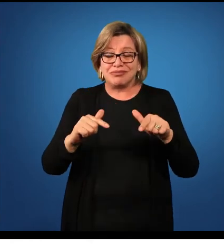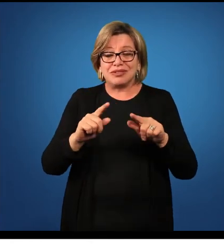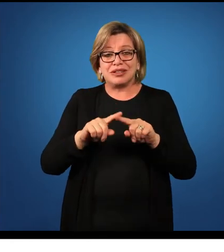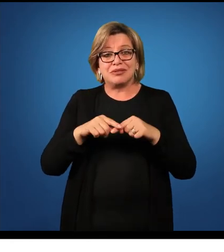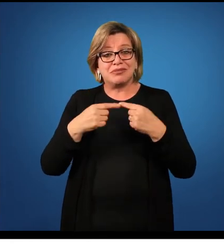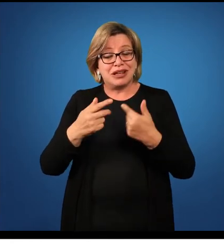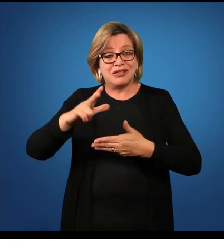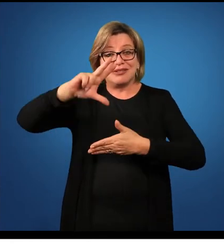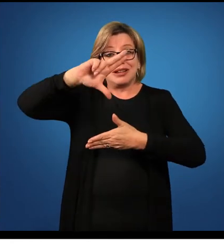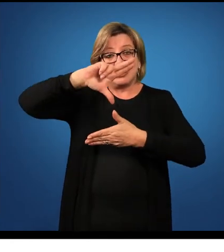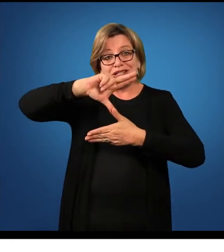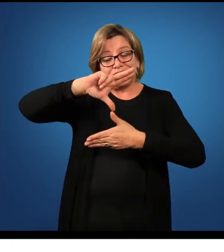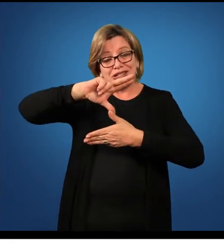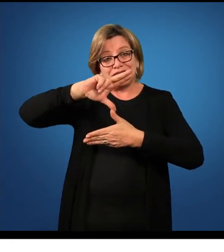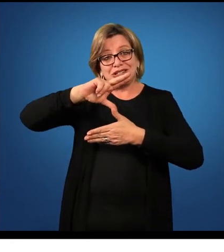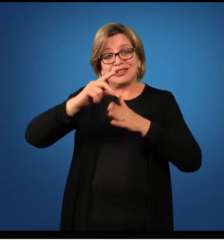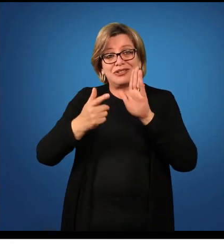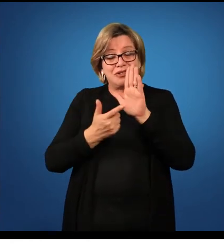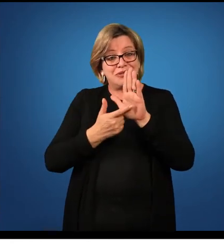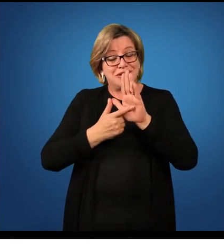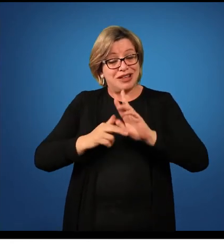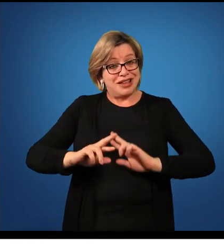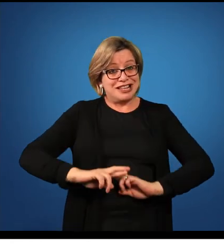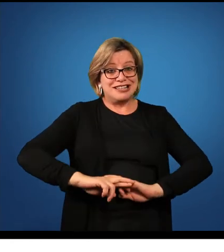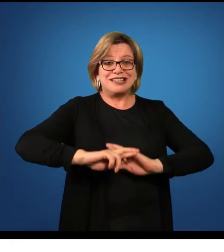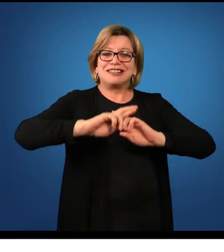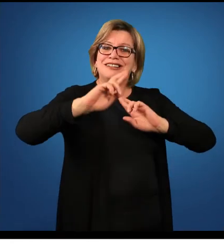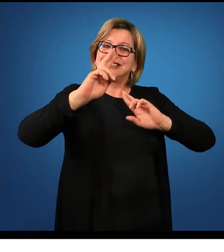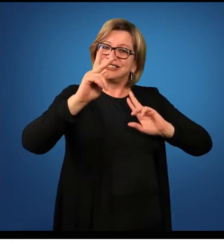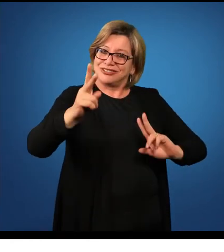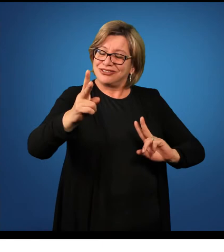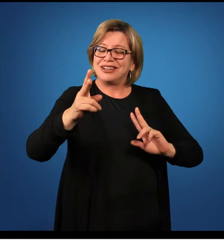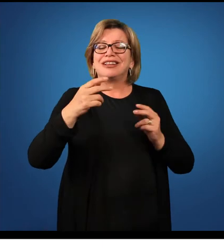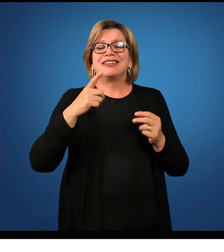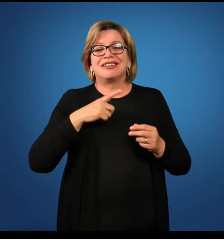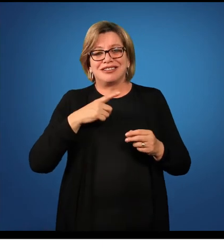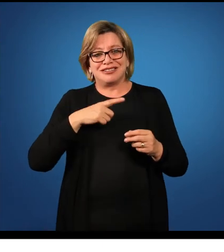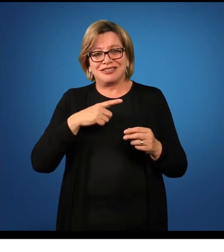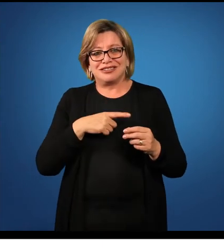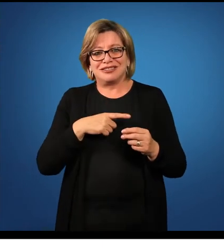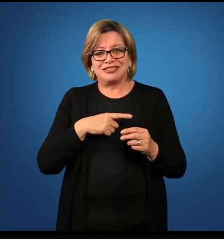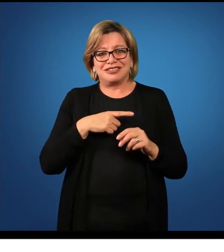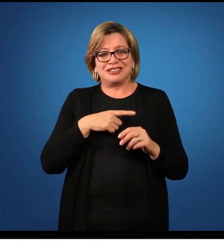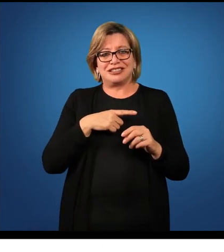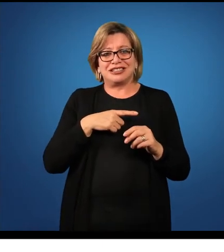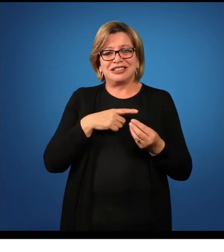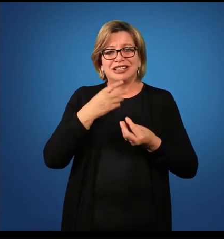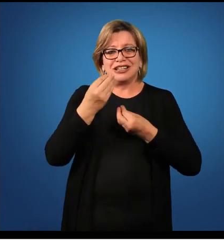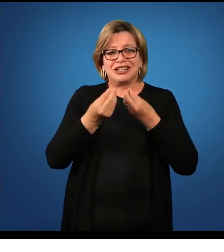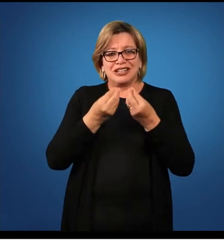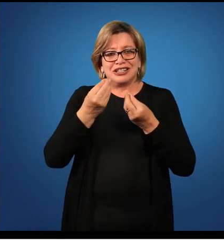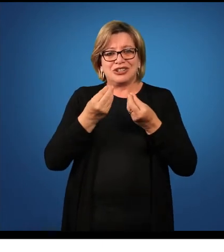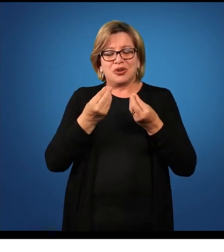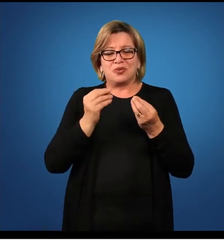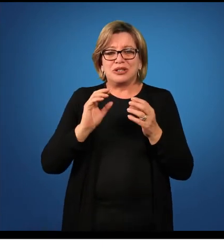no latim ele vai estabelecer bem essa distinção de tempo, quando é tempo, quando, e